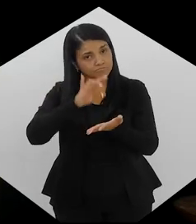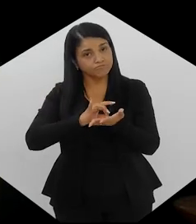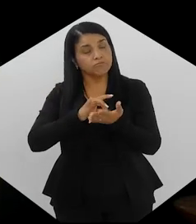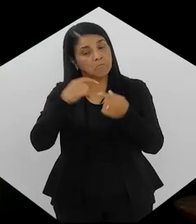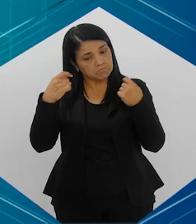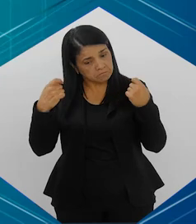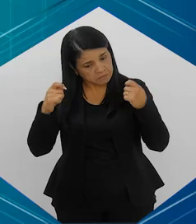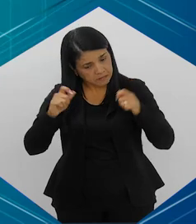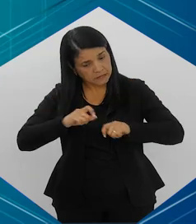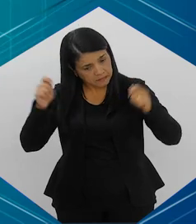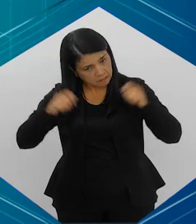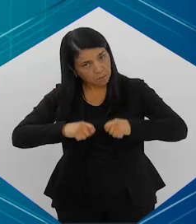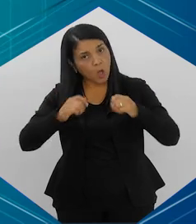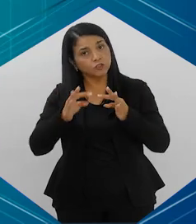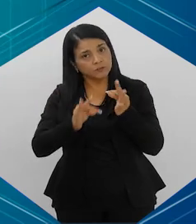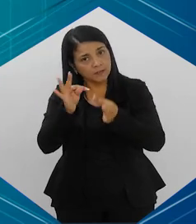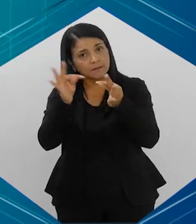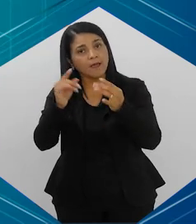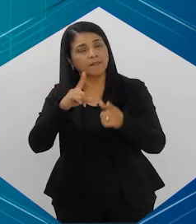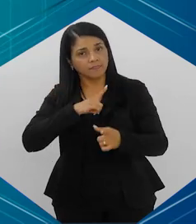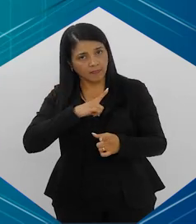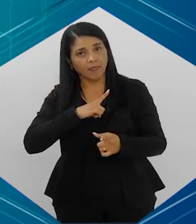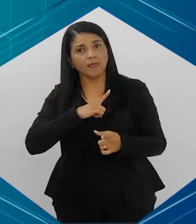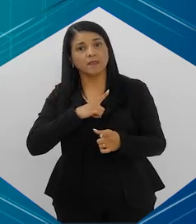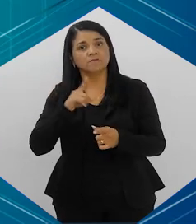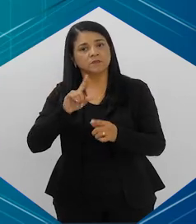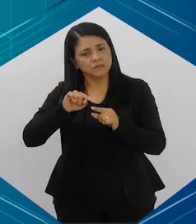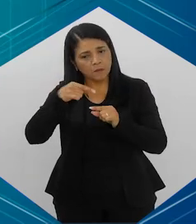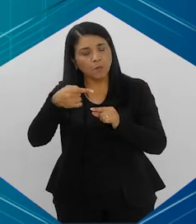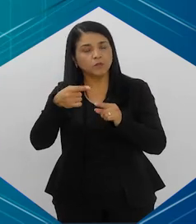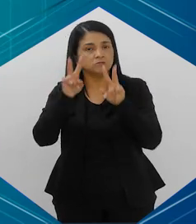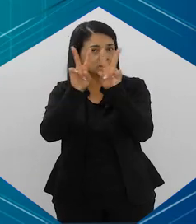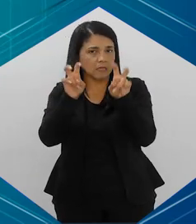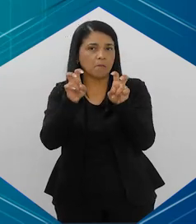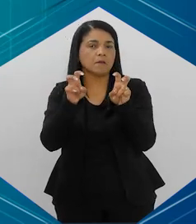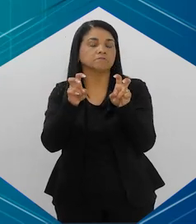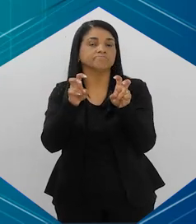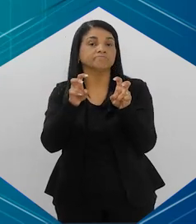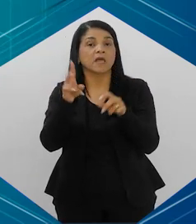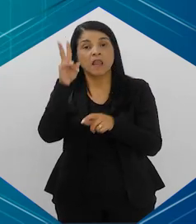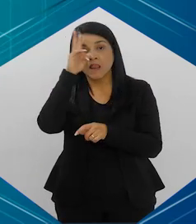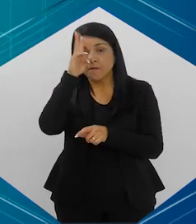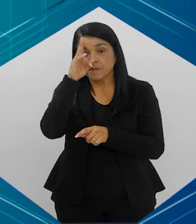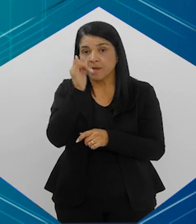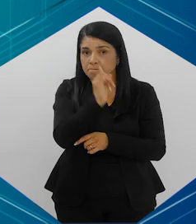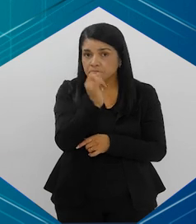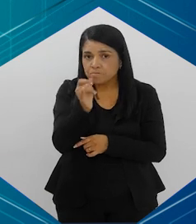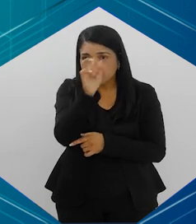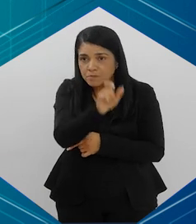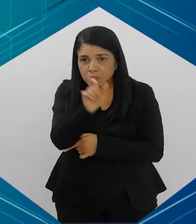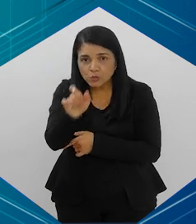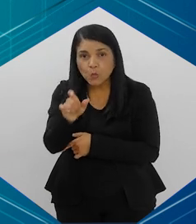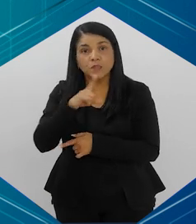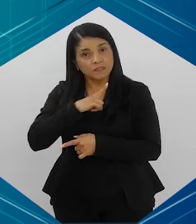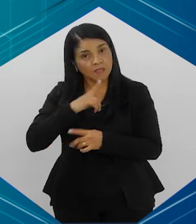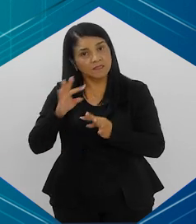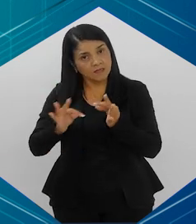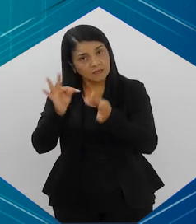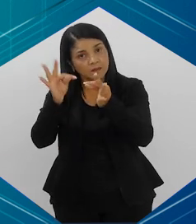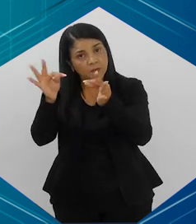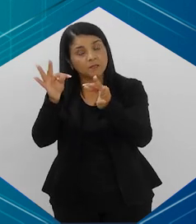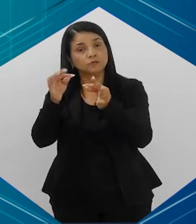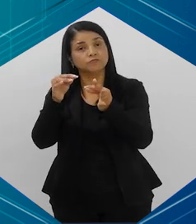existe tratamento para isso. Eu acho que era legal a gente falar um pouquinho sobre isso depois, para lembrar as pessoas que esse tratamento já existe